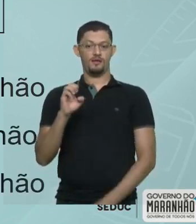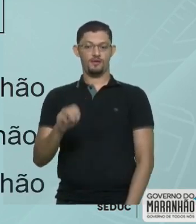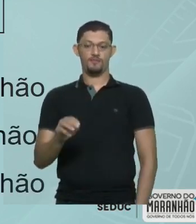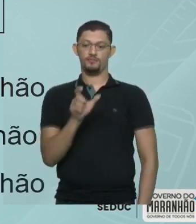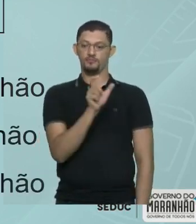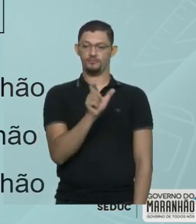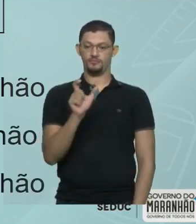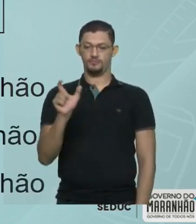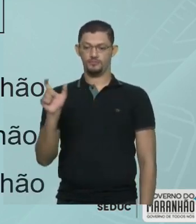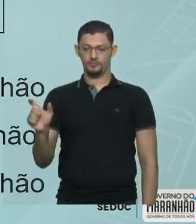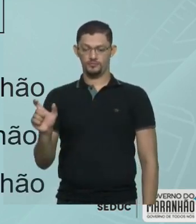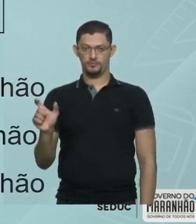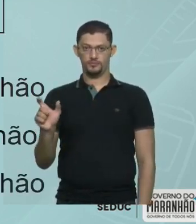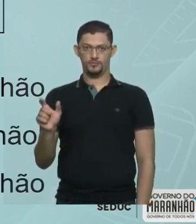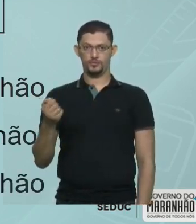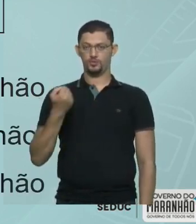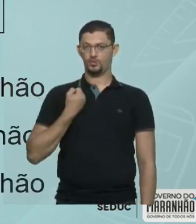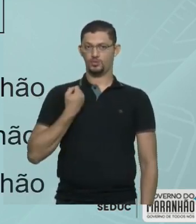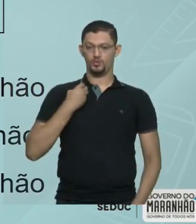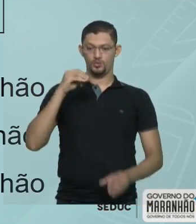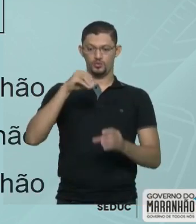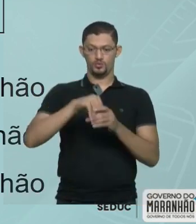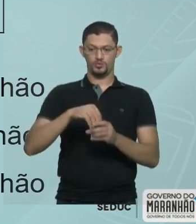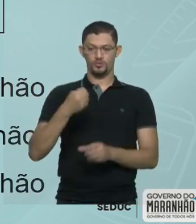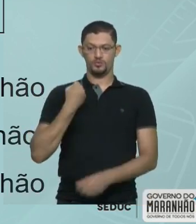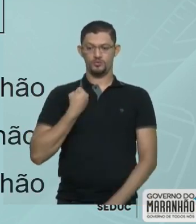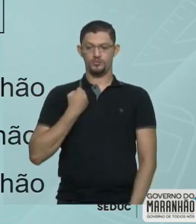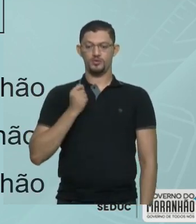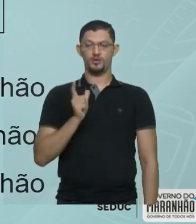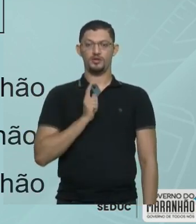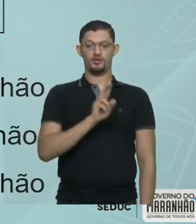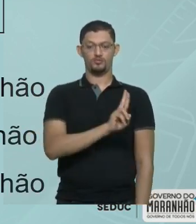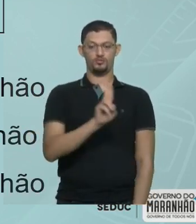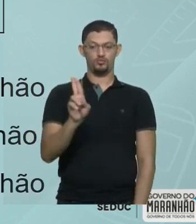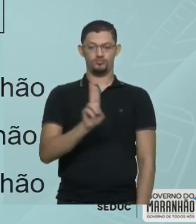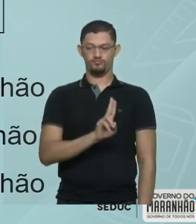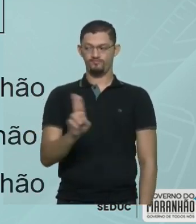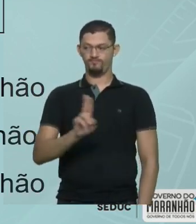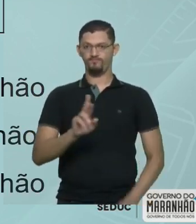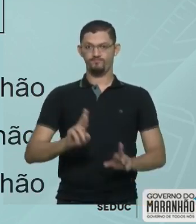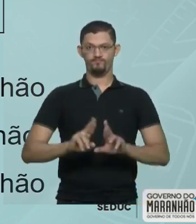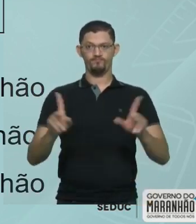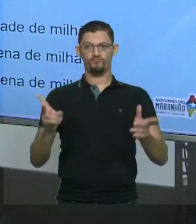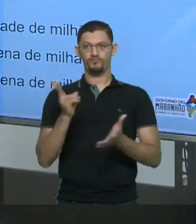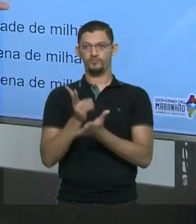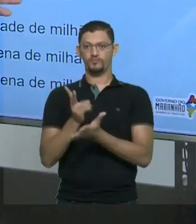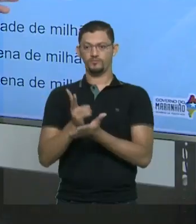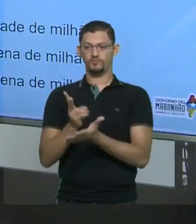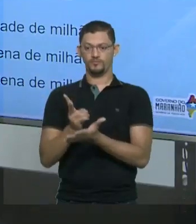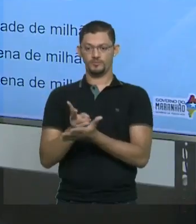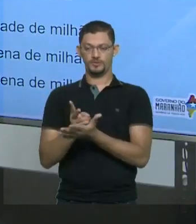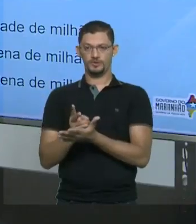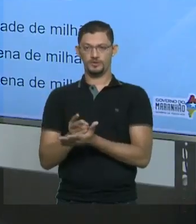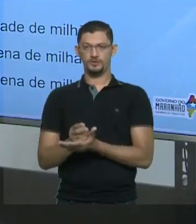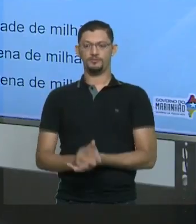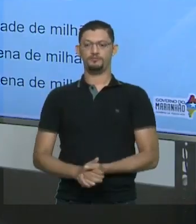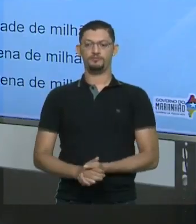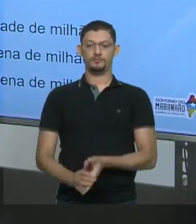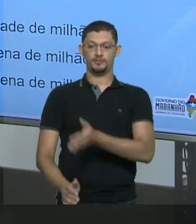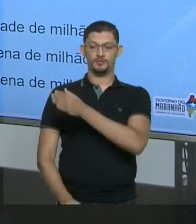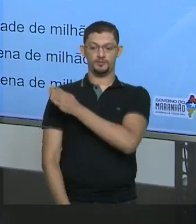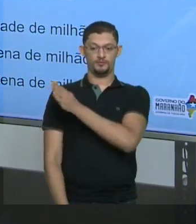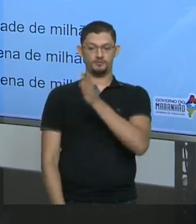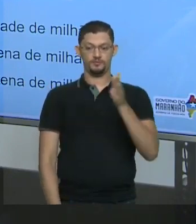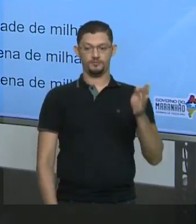posição dos algarismos dentro do número, eu tenho uma nomenclatura diferente. Sempre da direita para a